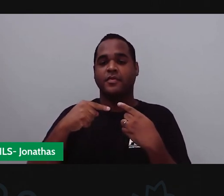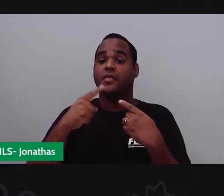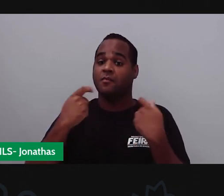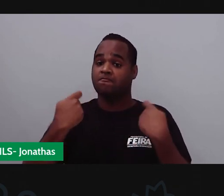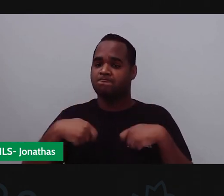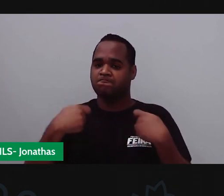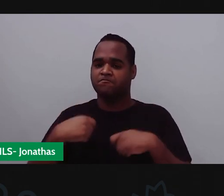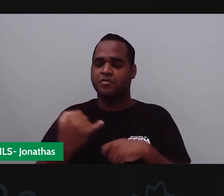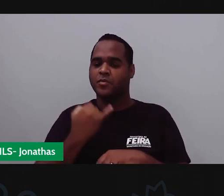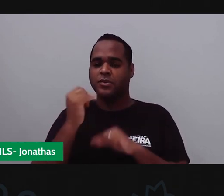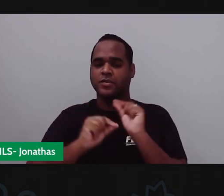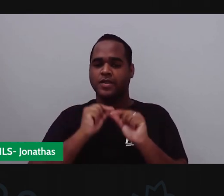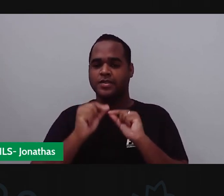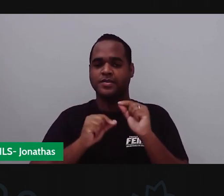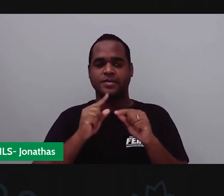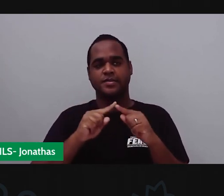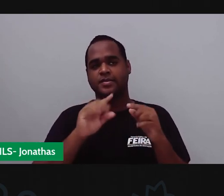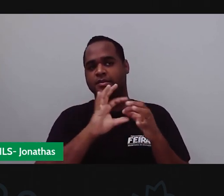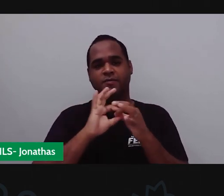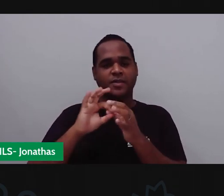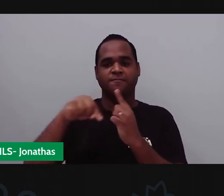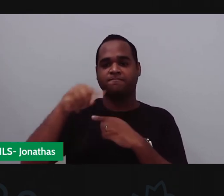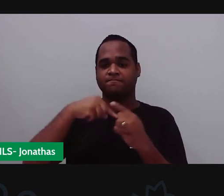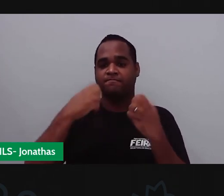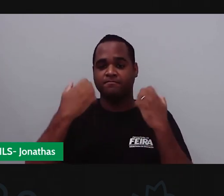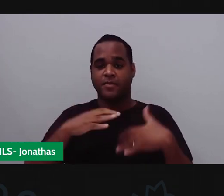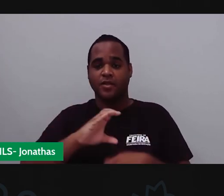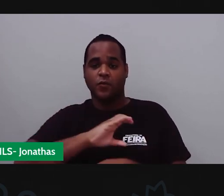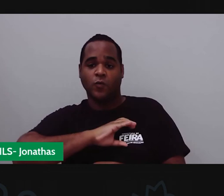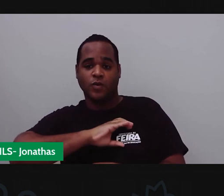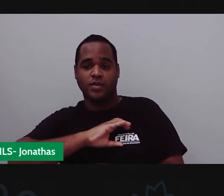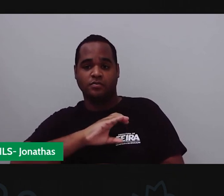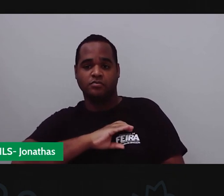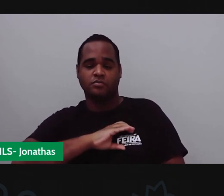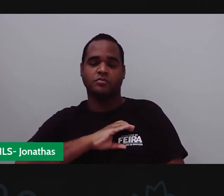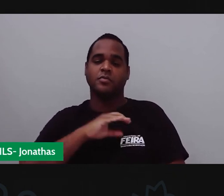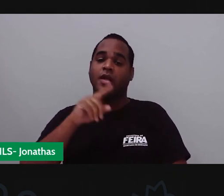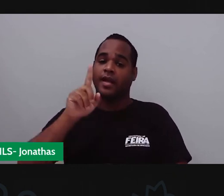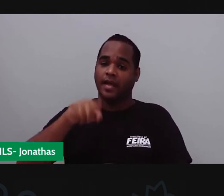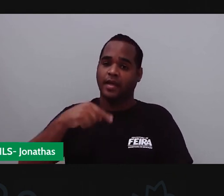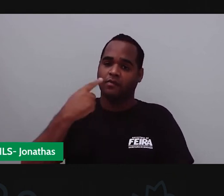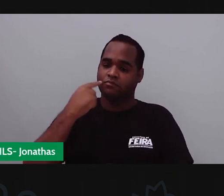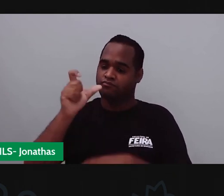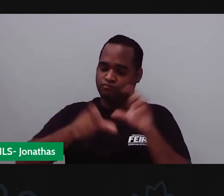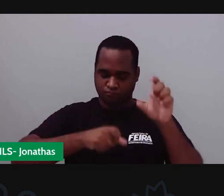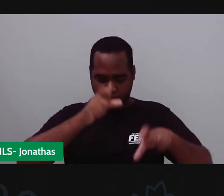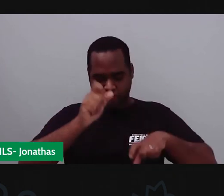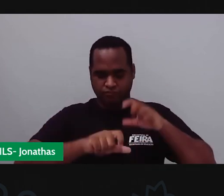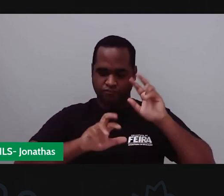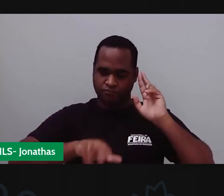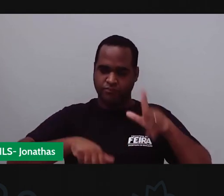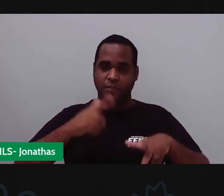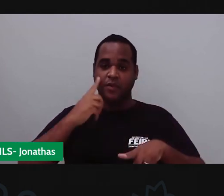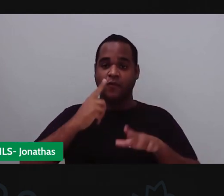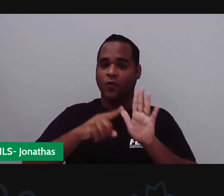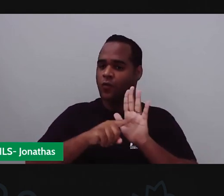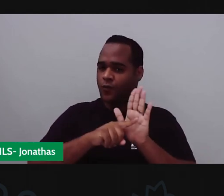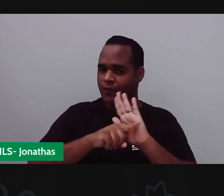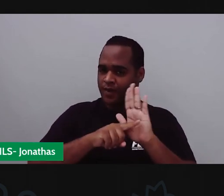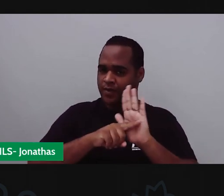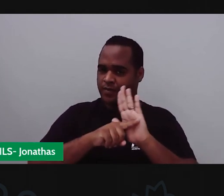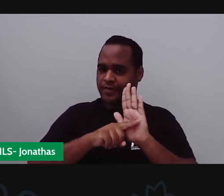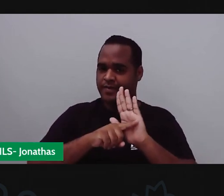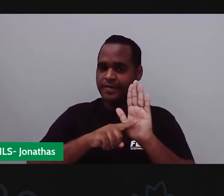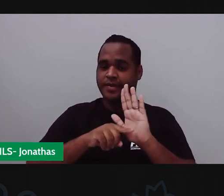precisam conviver bem com seus colegas independente das características dele, porque a gente viu ali na historinha mostrada no